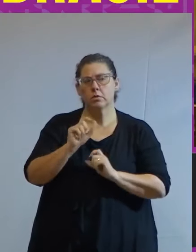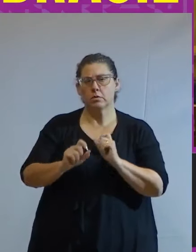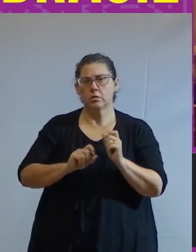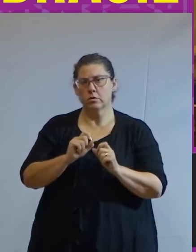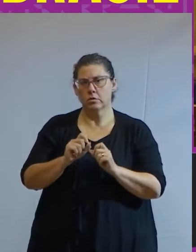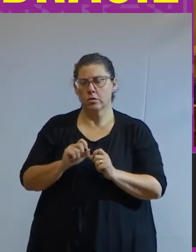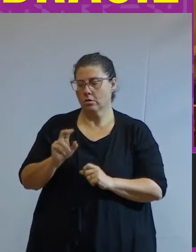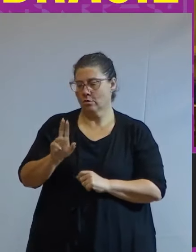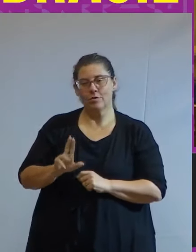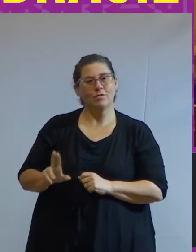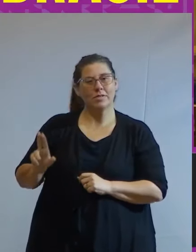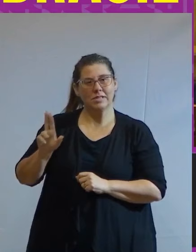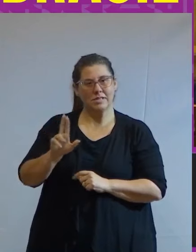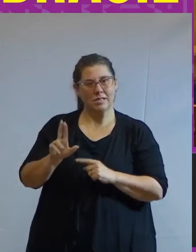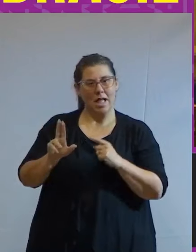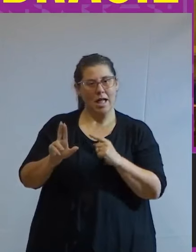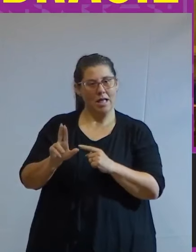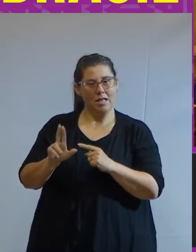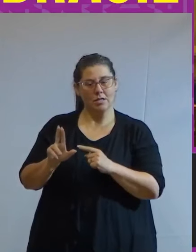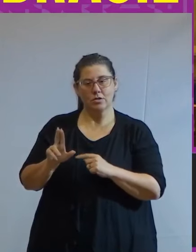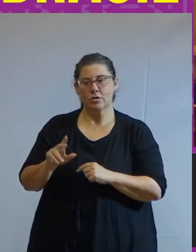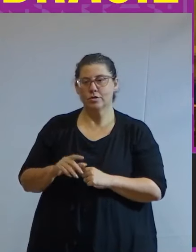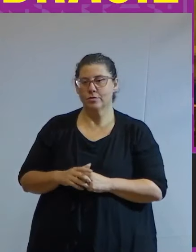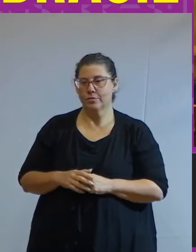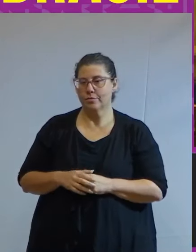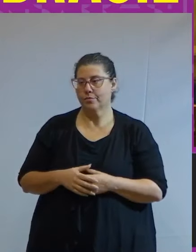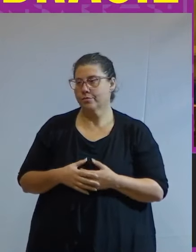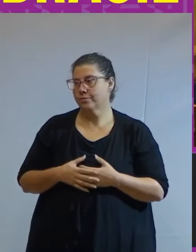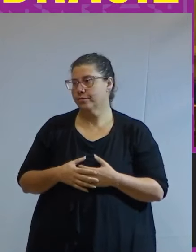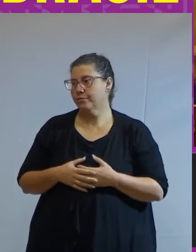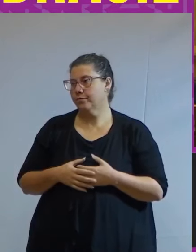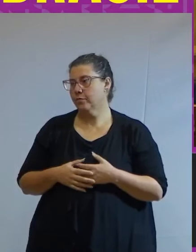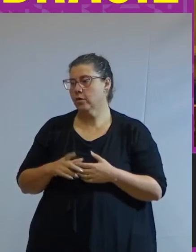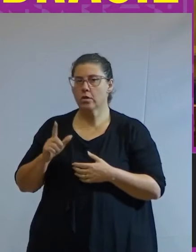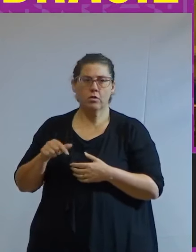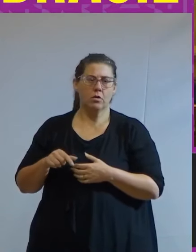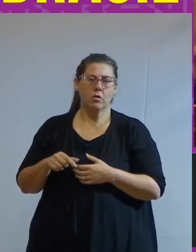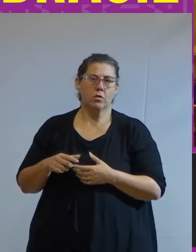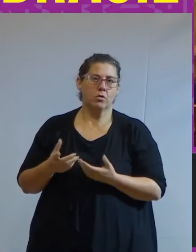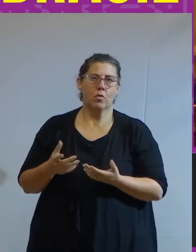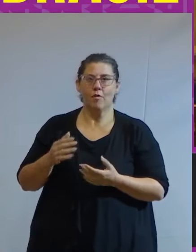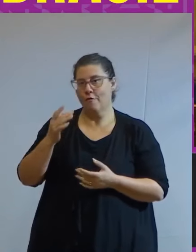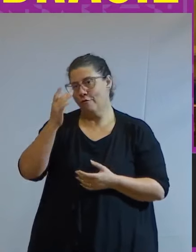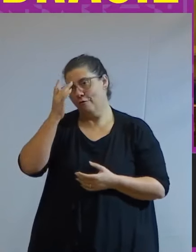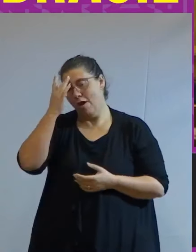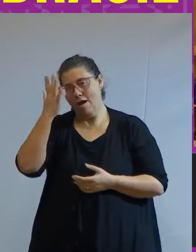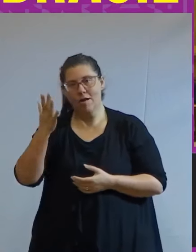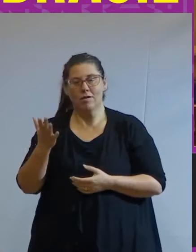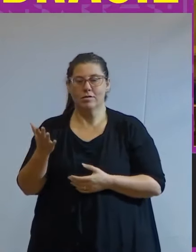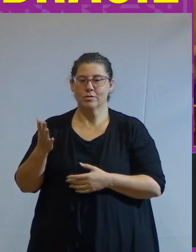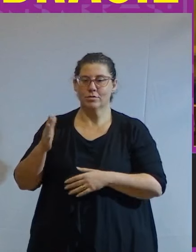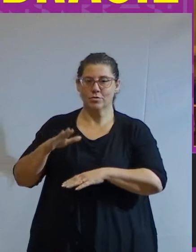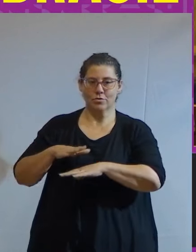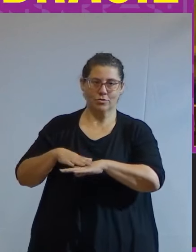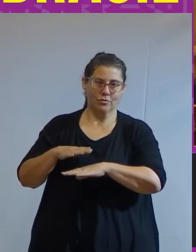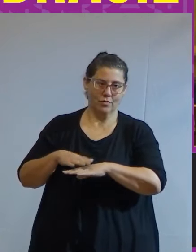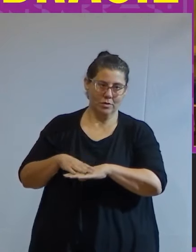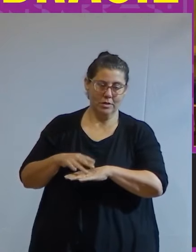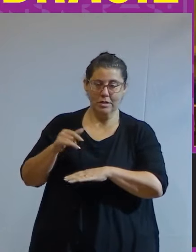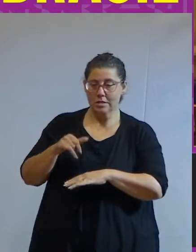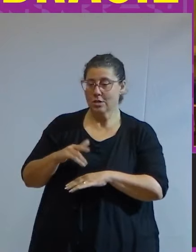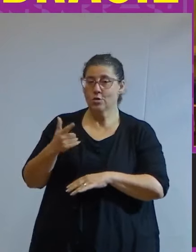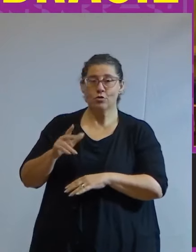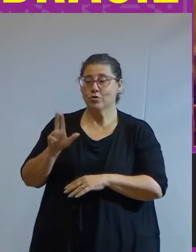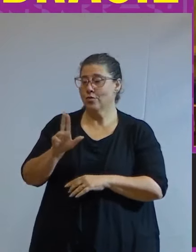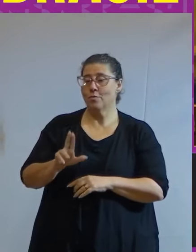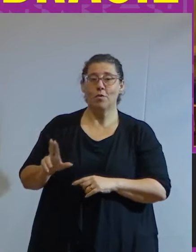universidade porque não isso não é passível de ser realizado sem uma universidade com